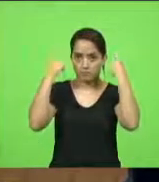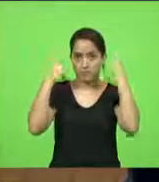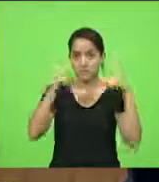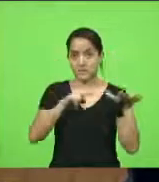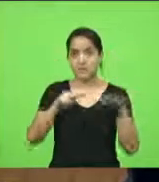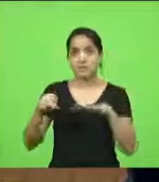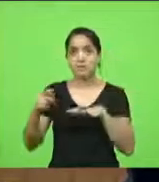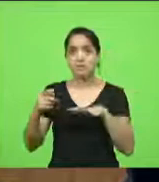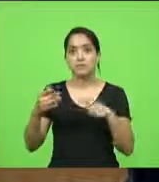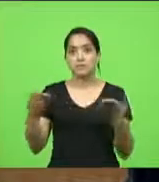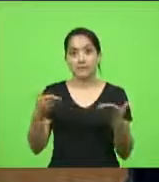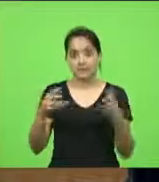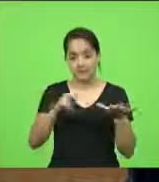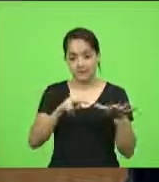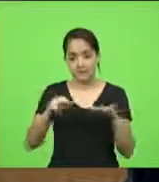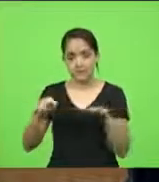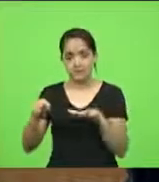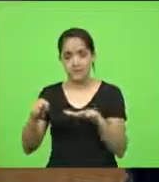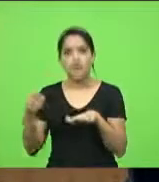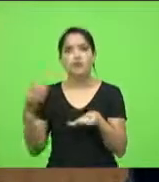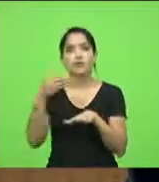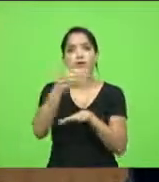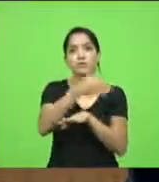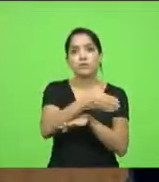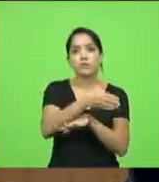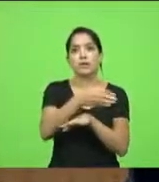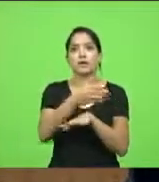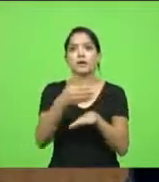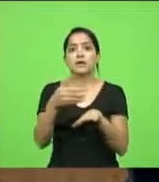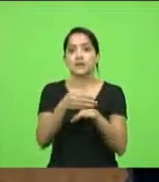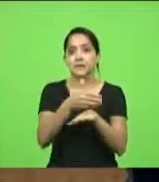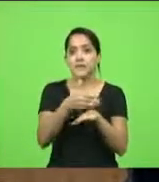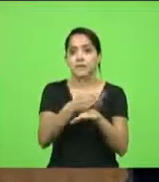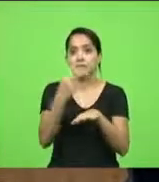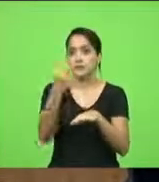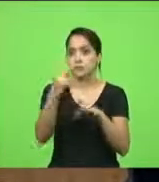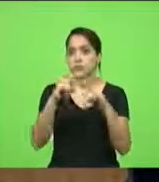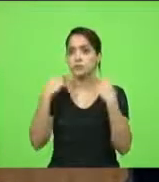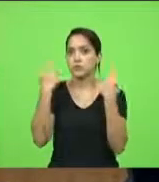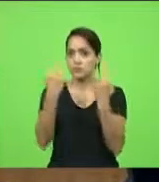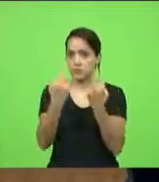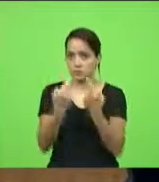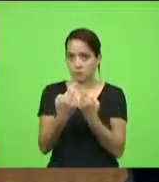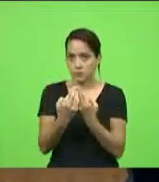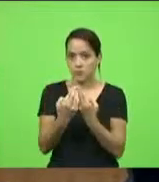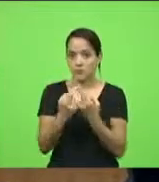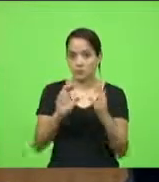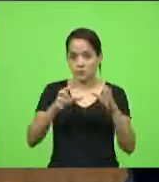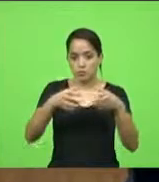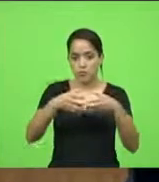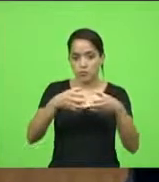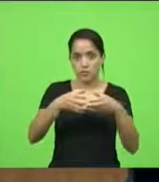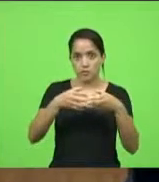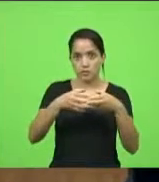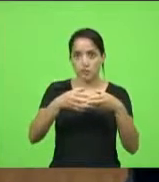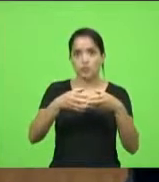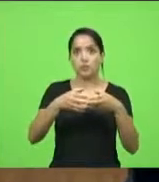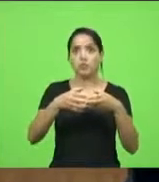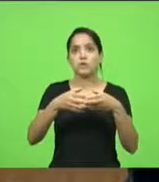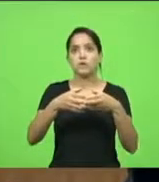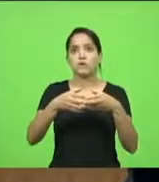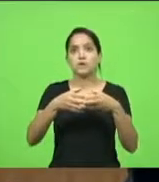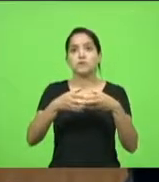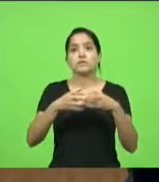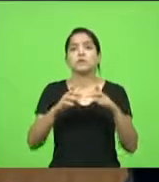aliás, nesta semana, eu participei de duas reuniões do Comitê Integrado de Enfrentamento à Violência, ao